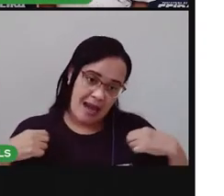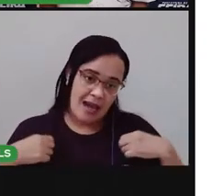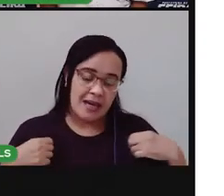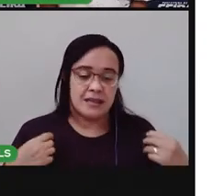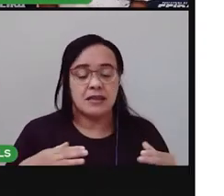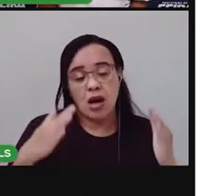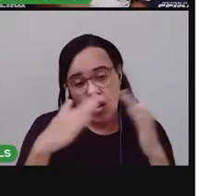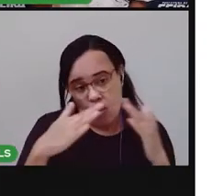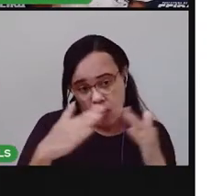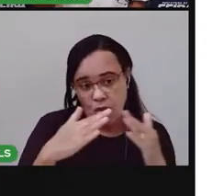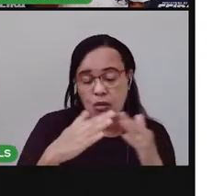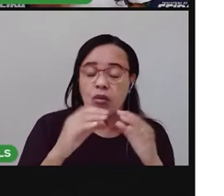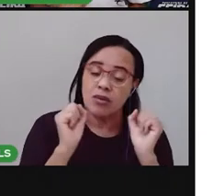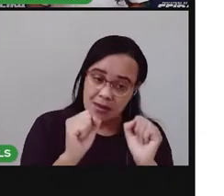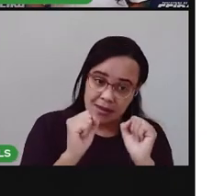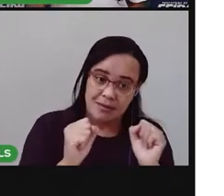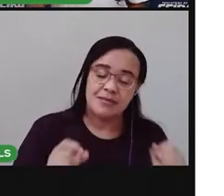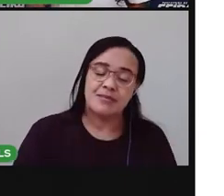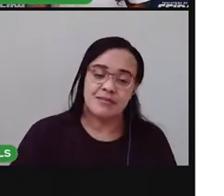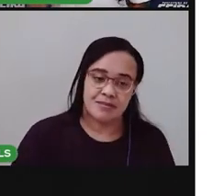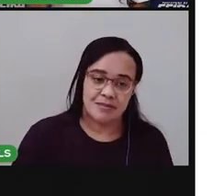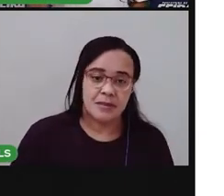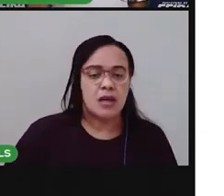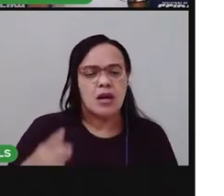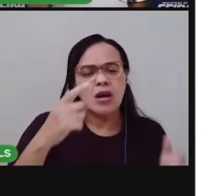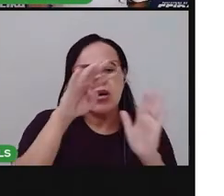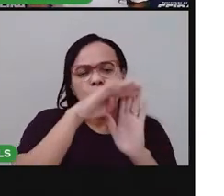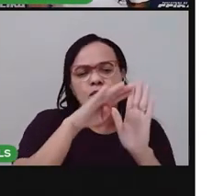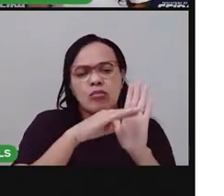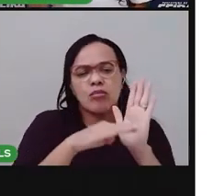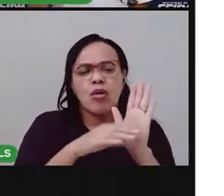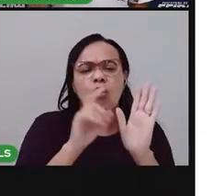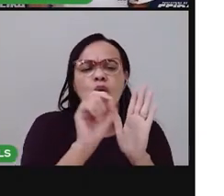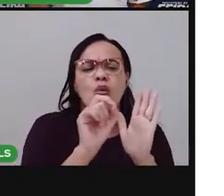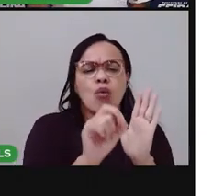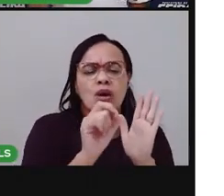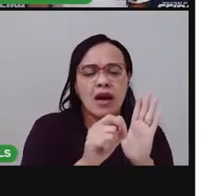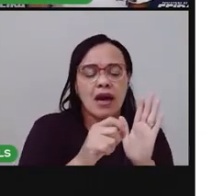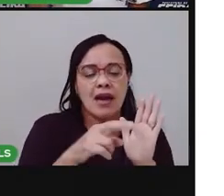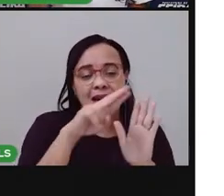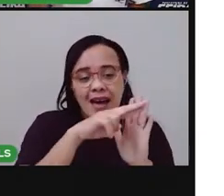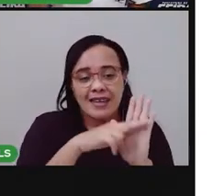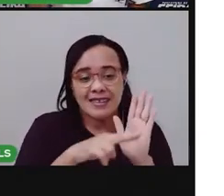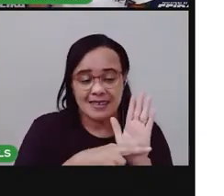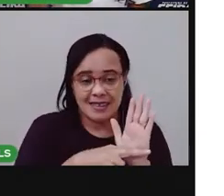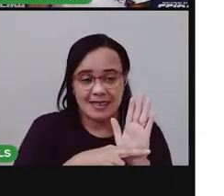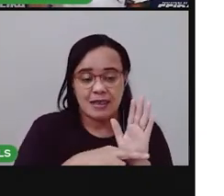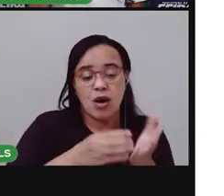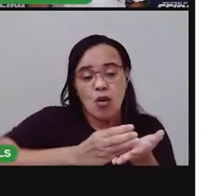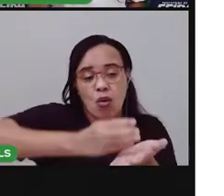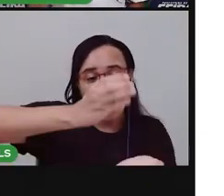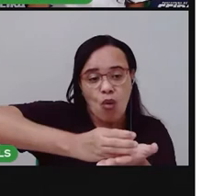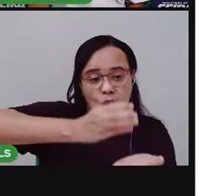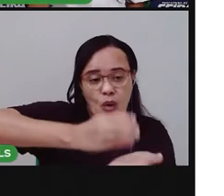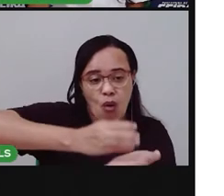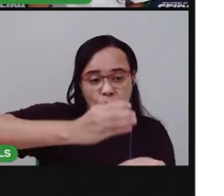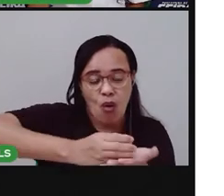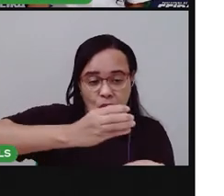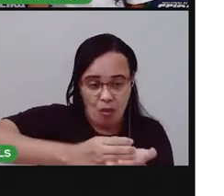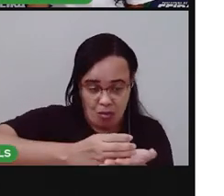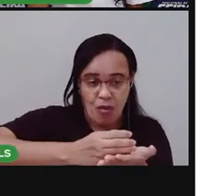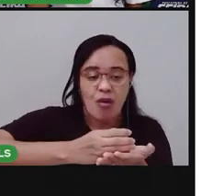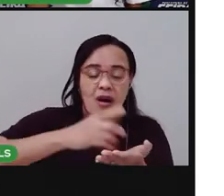tá para isso você vai precisar de um copo de vinagre branco tá